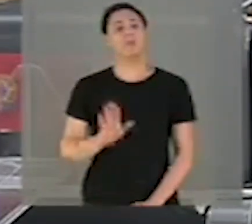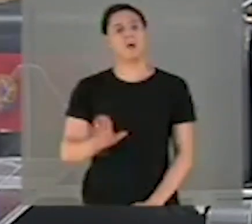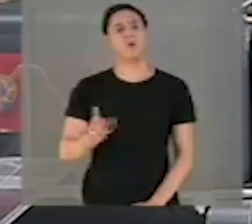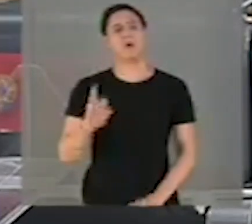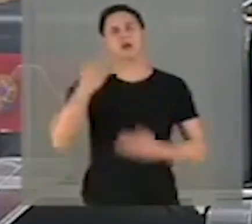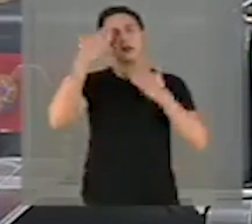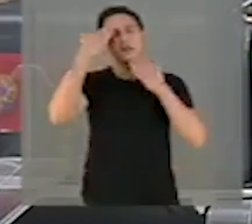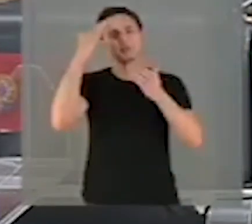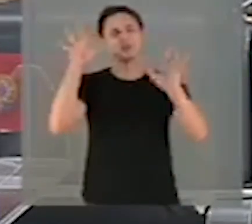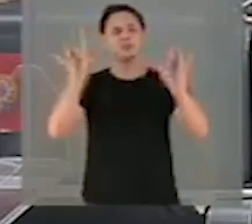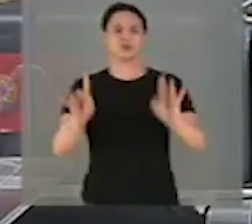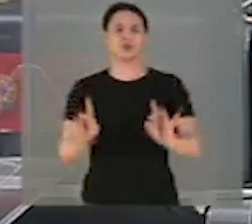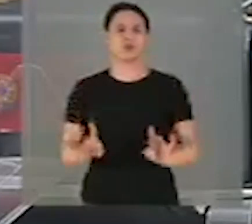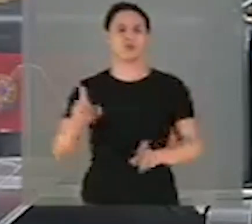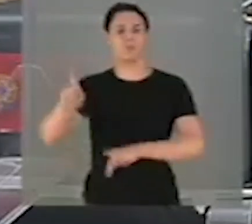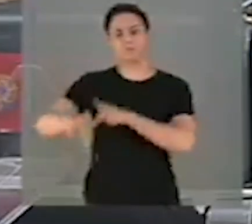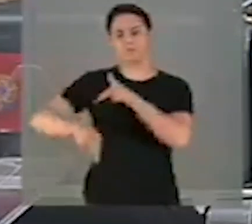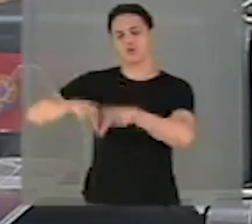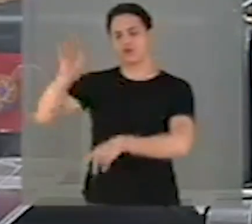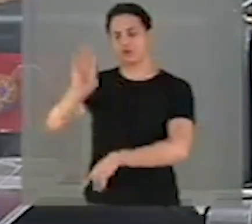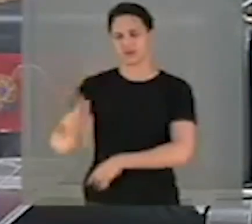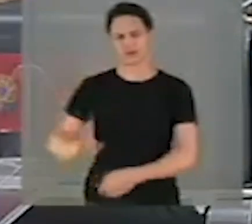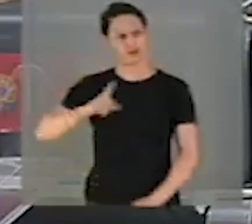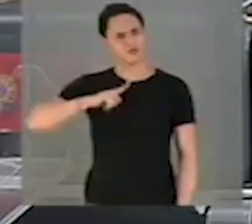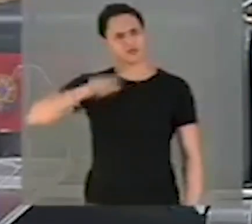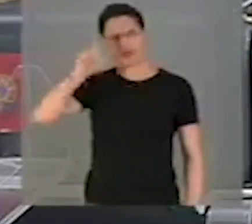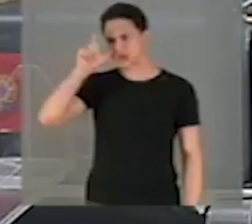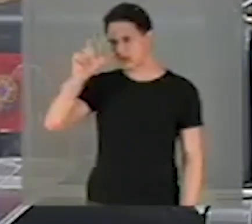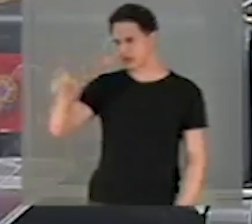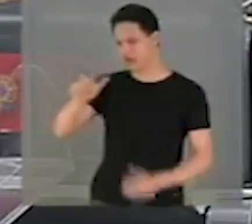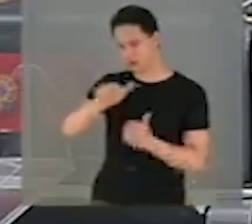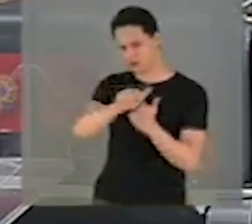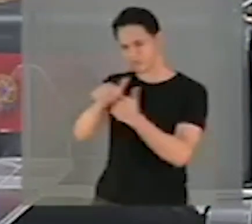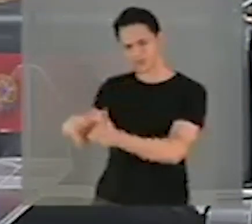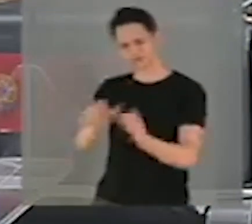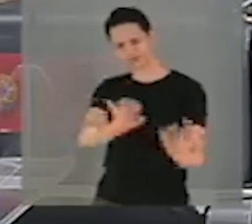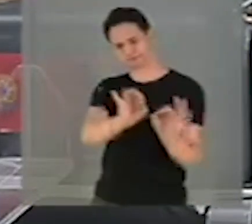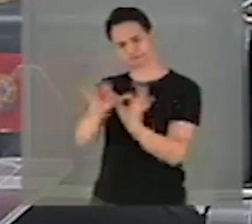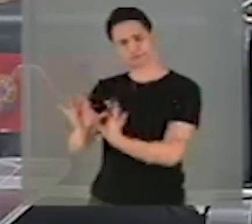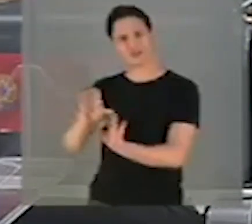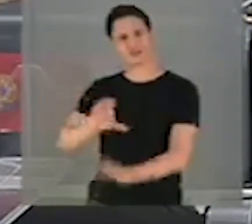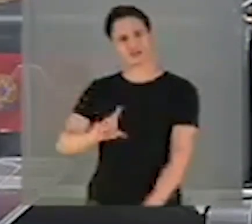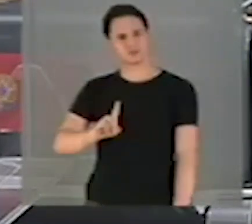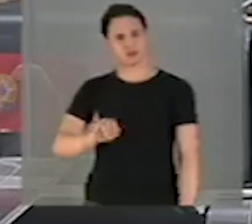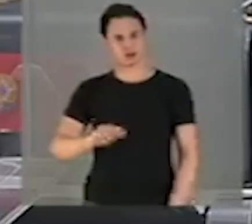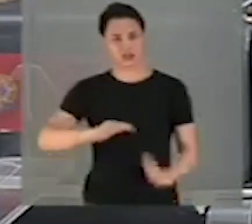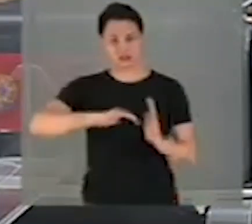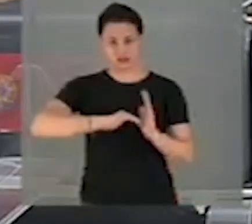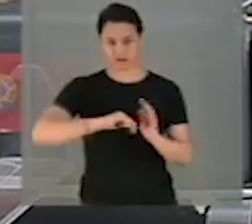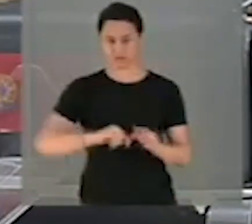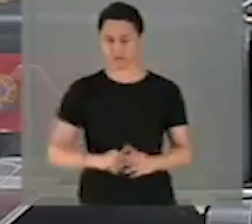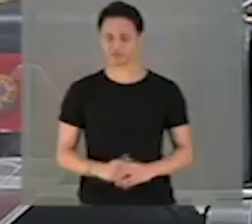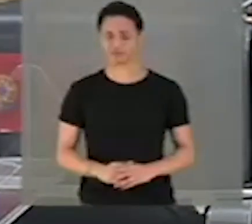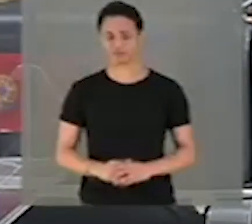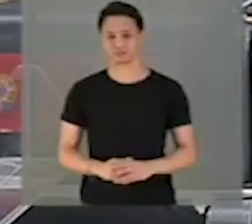povo brasileiro que demonstrou grande interesse em acompanhar os trabalhos desta Casa, o Senado